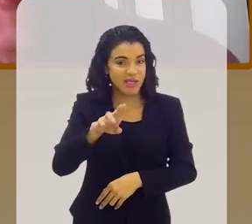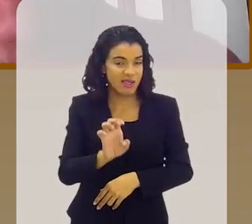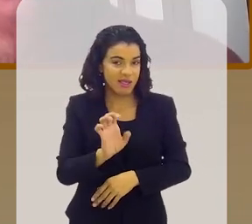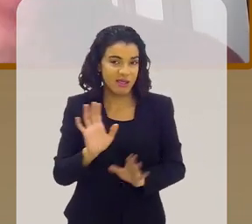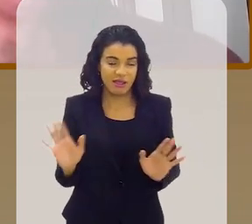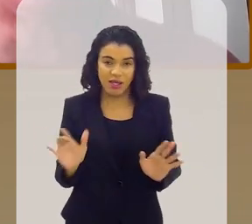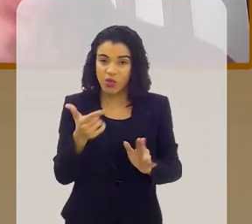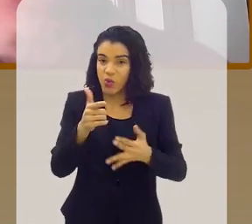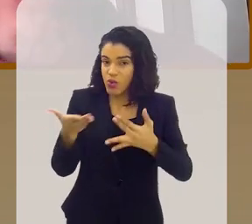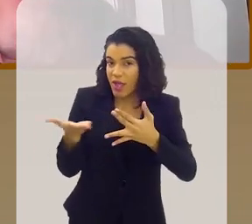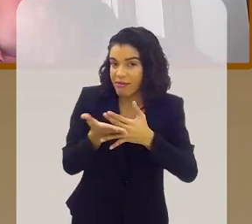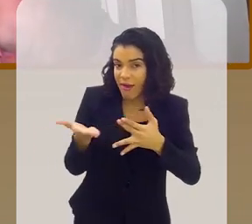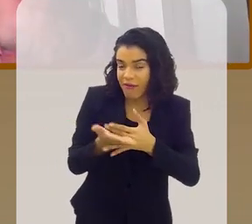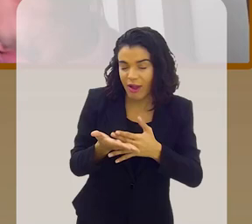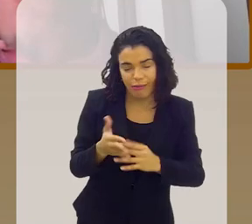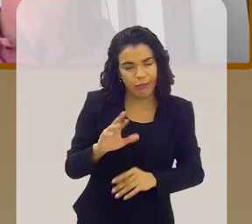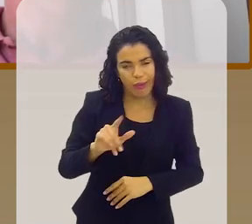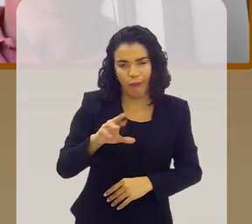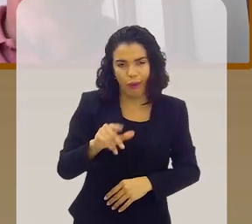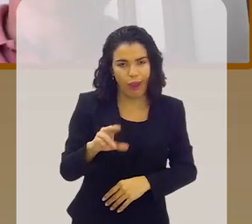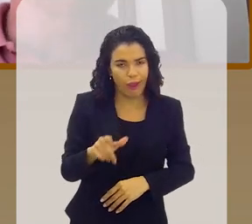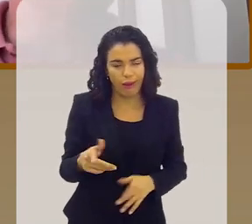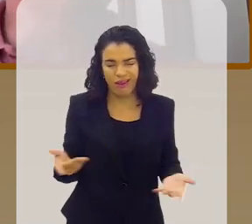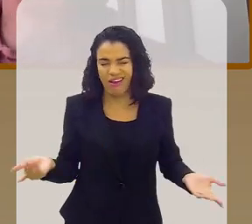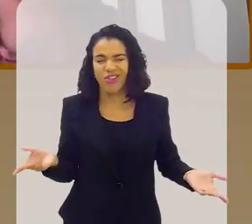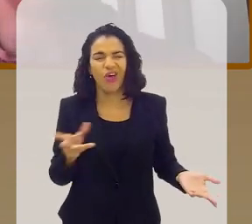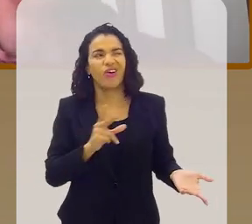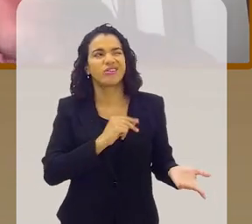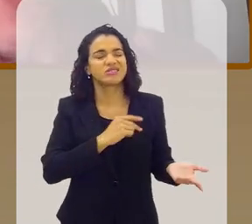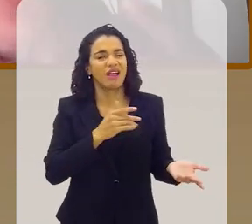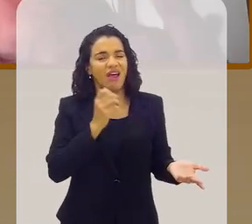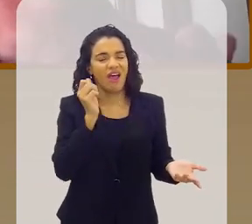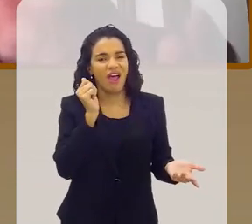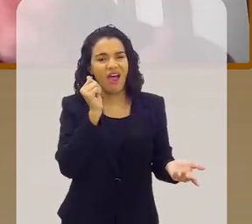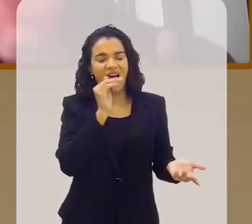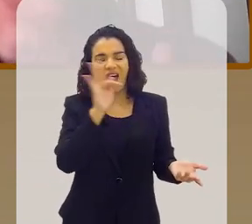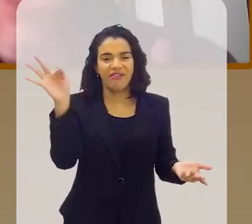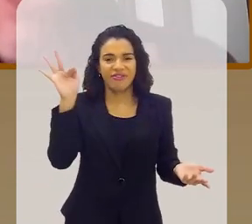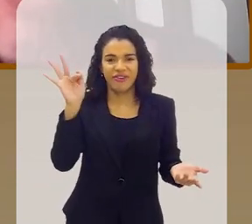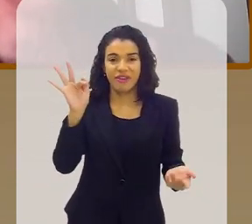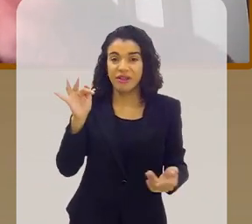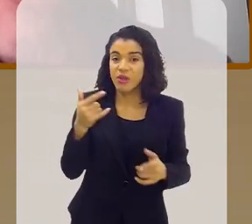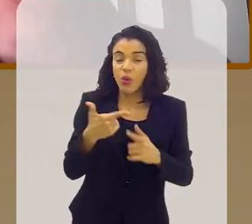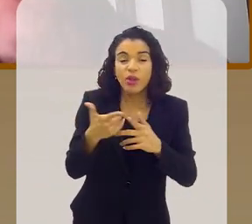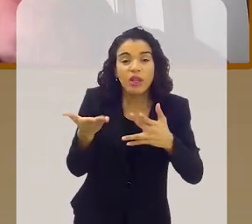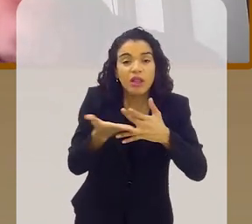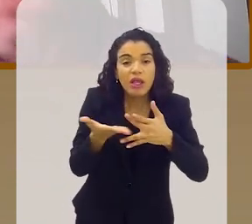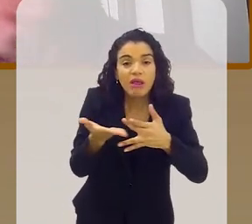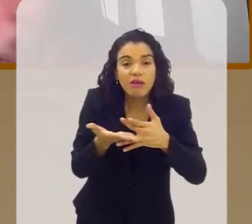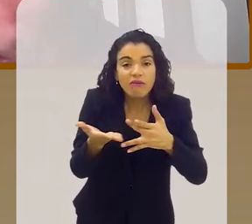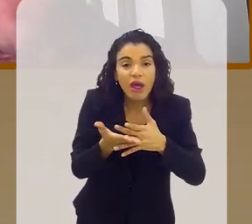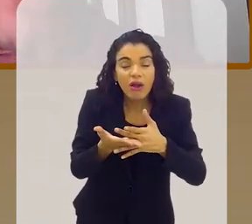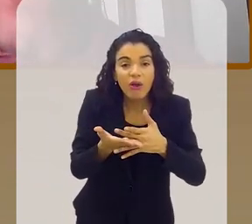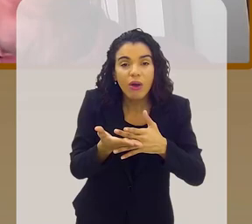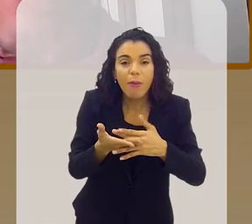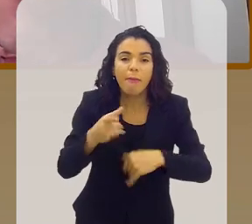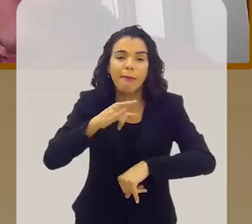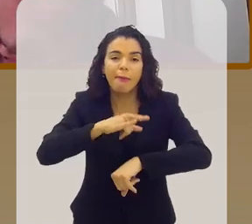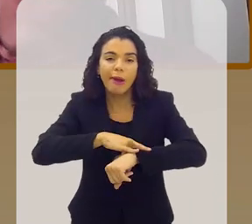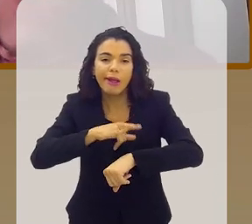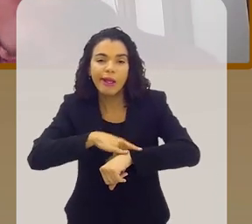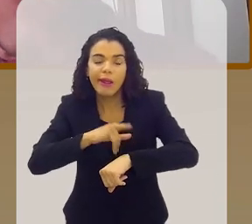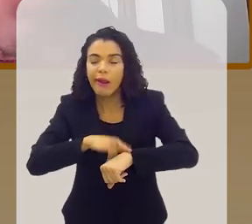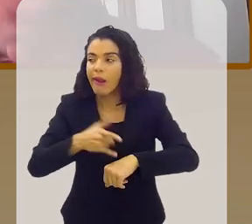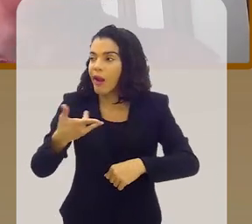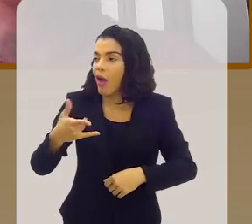intervalo. E ninguém sabe que roda não é isso. Nossa, e não tinha intervalo no Cacique, sabe por quê? Porque quando eles paravam pra ir no